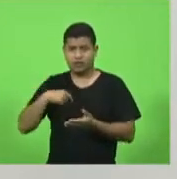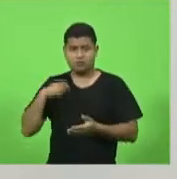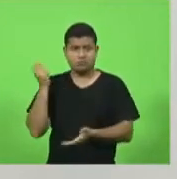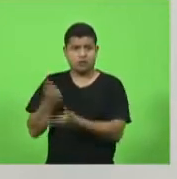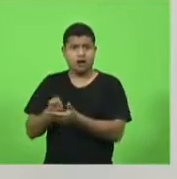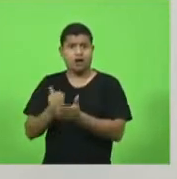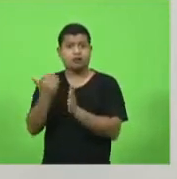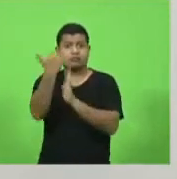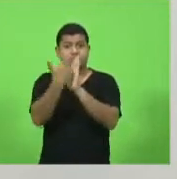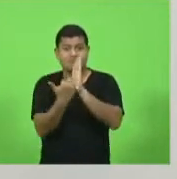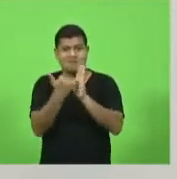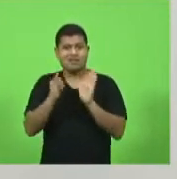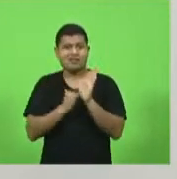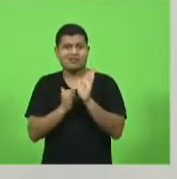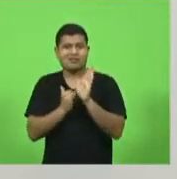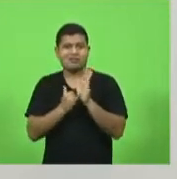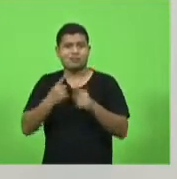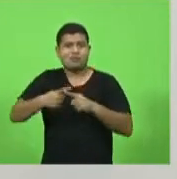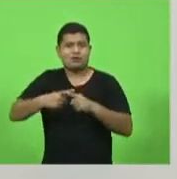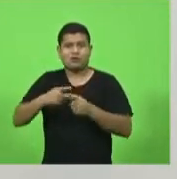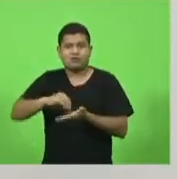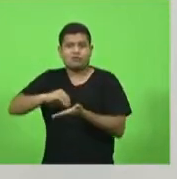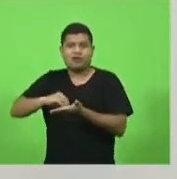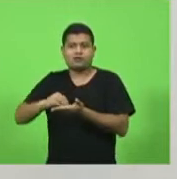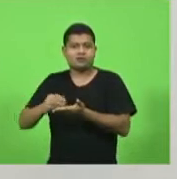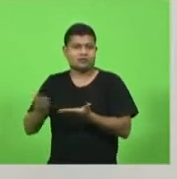porque eu não estou acessando o serviço, eu não vou pagar.